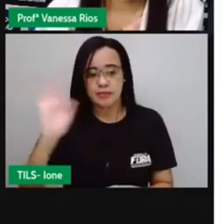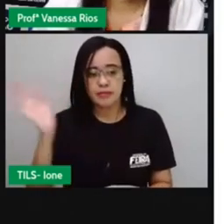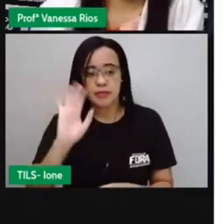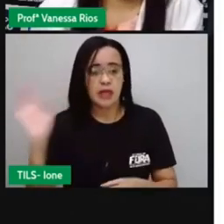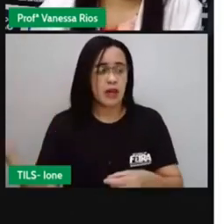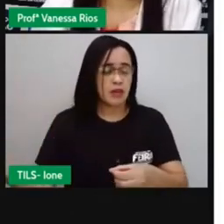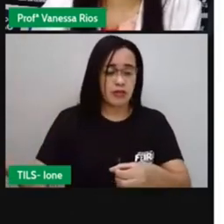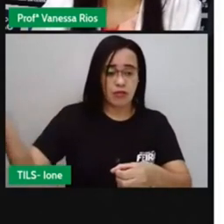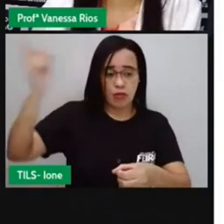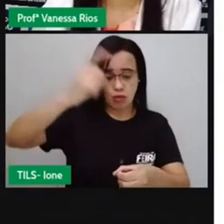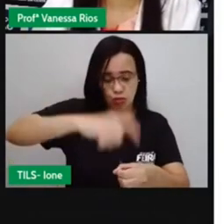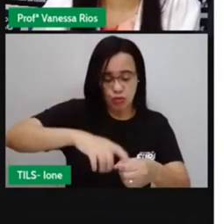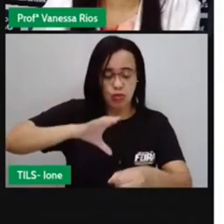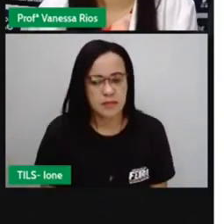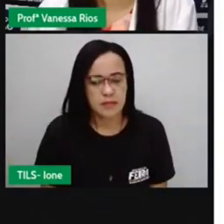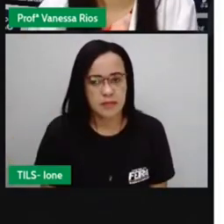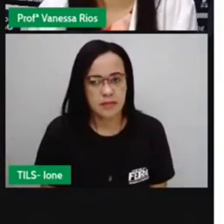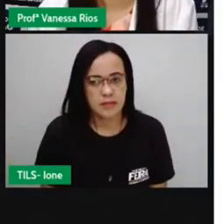terras lusitanas.